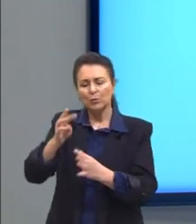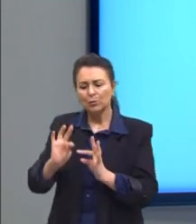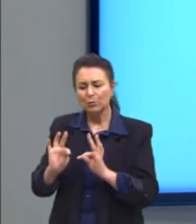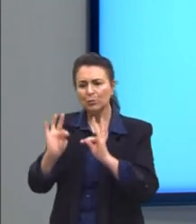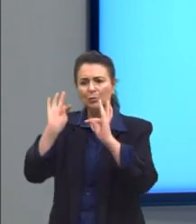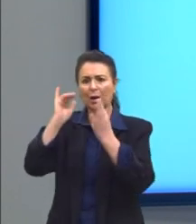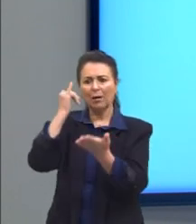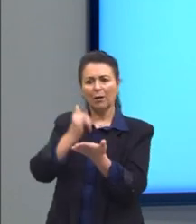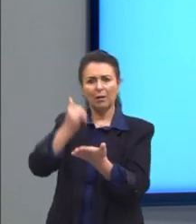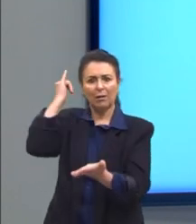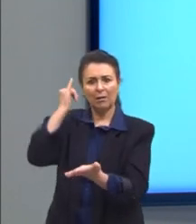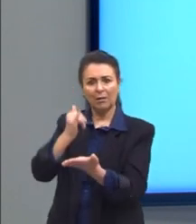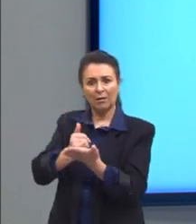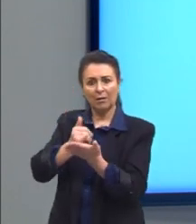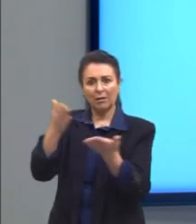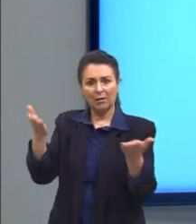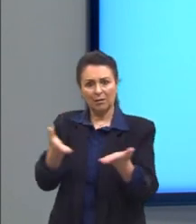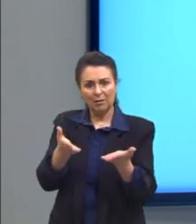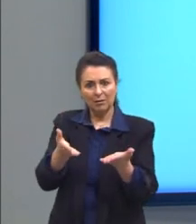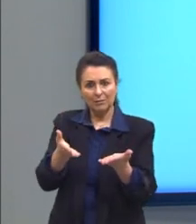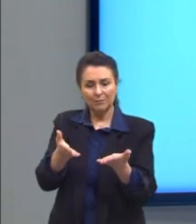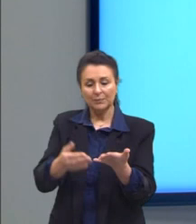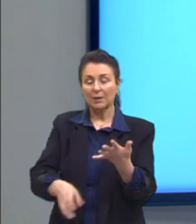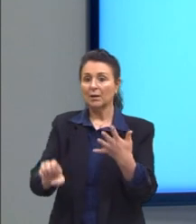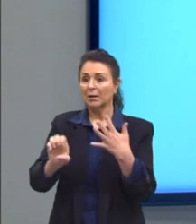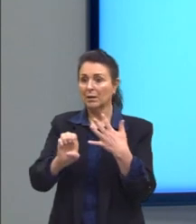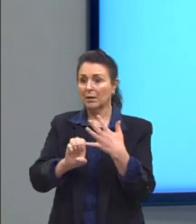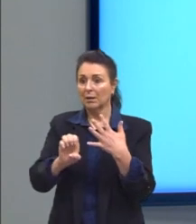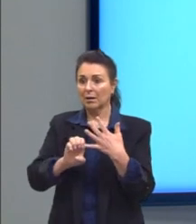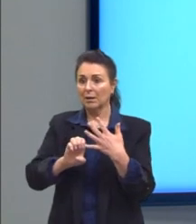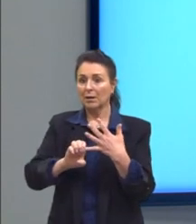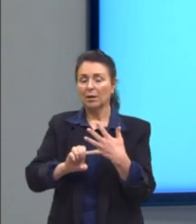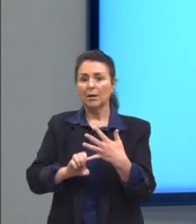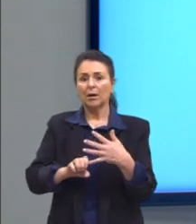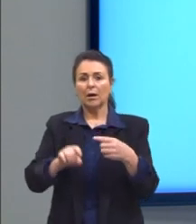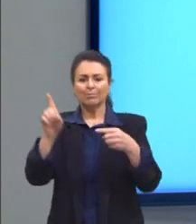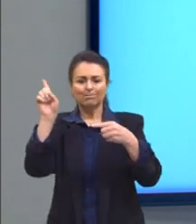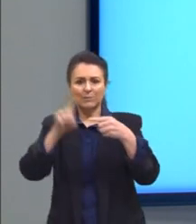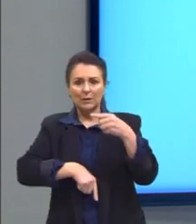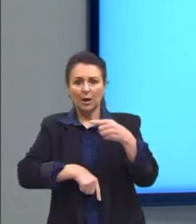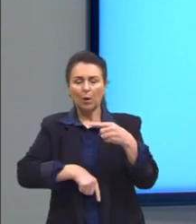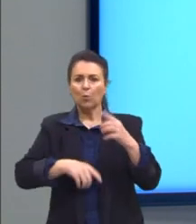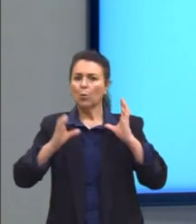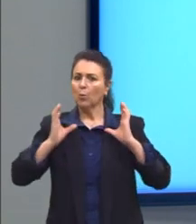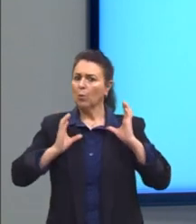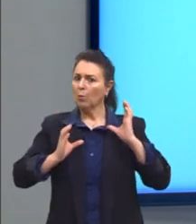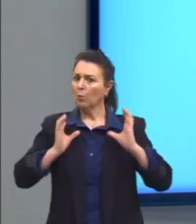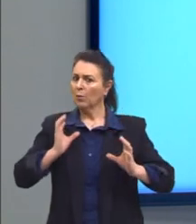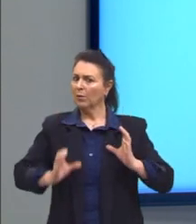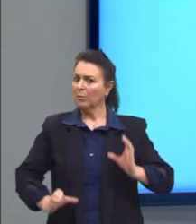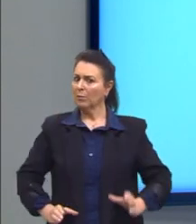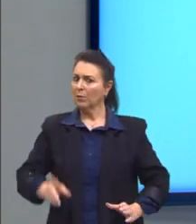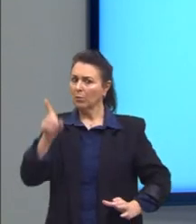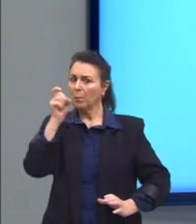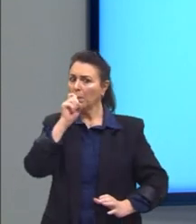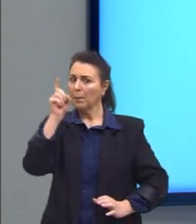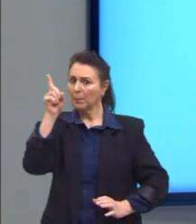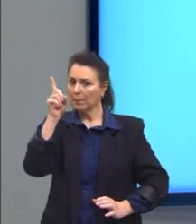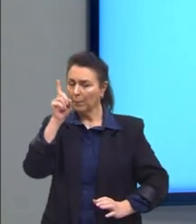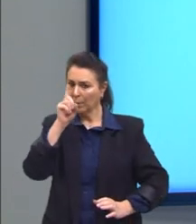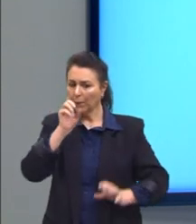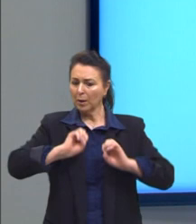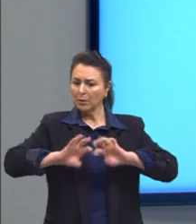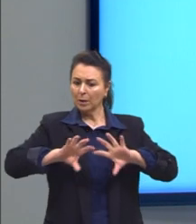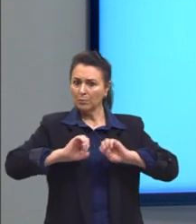na atualidade. Ou letra E. Censurar o comportamento dos pais em relação à educação dada aos filhos.